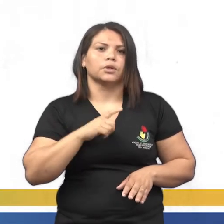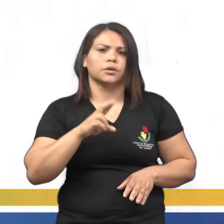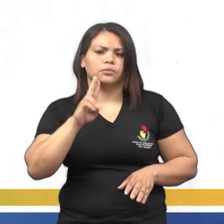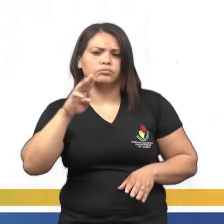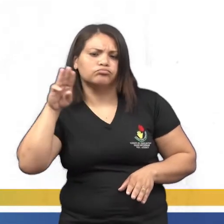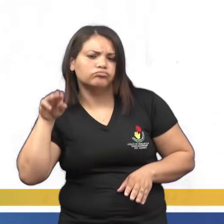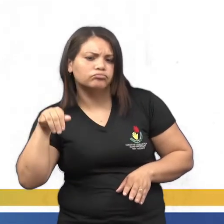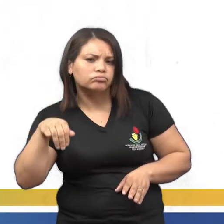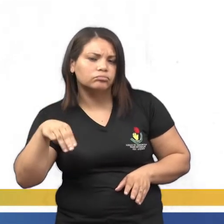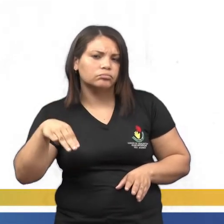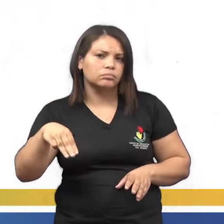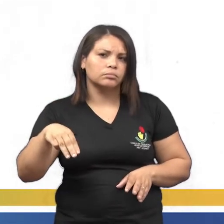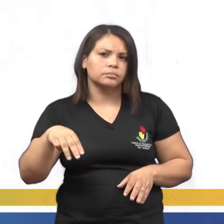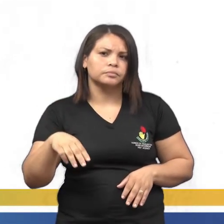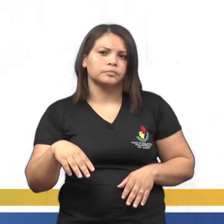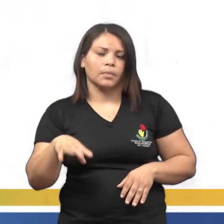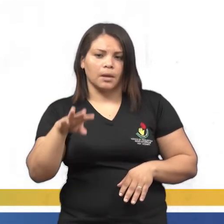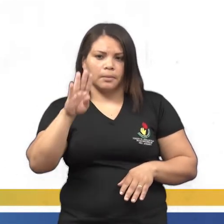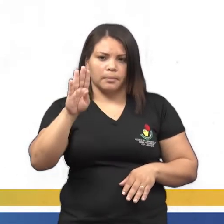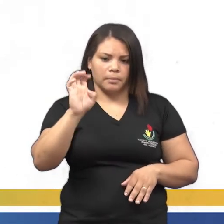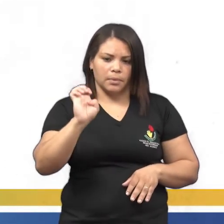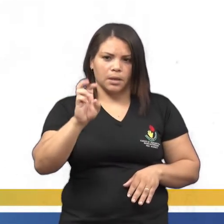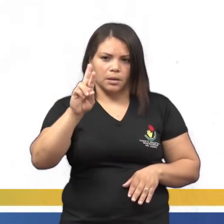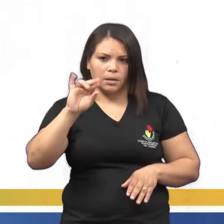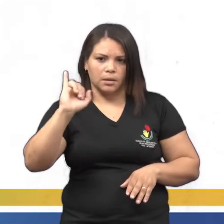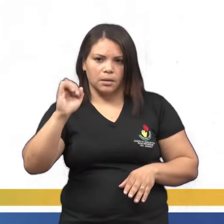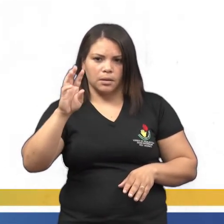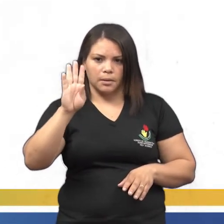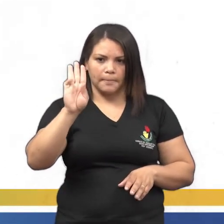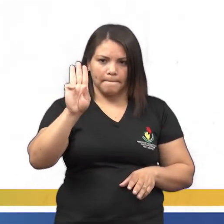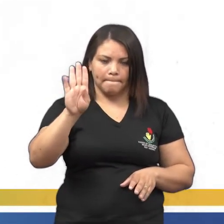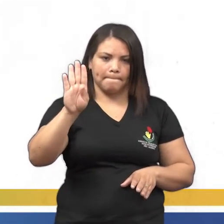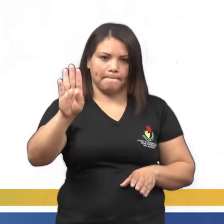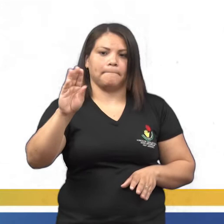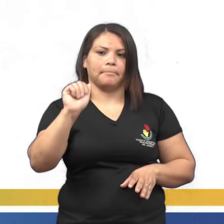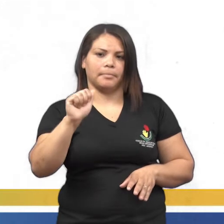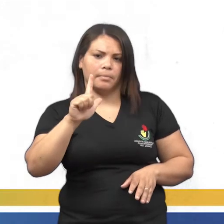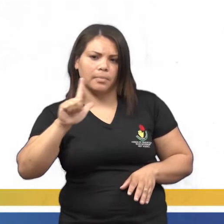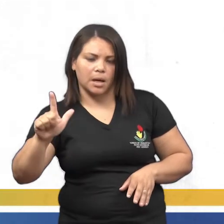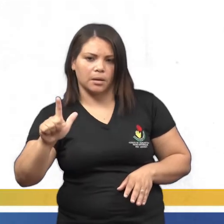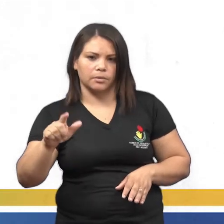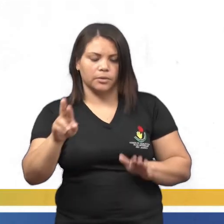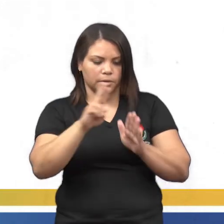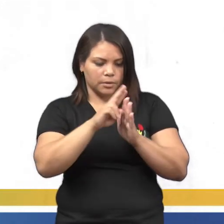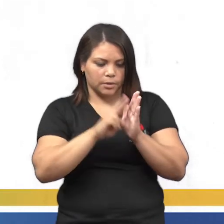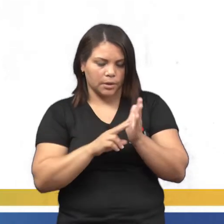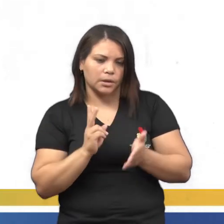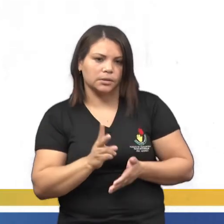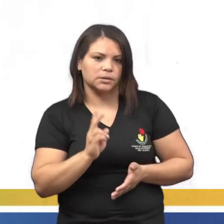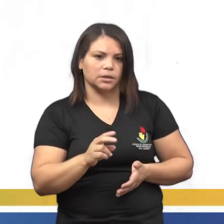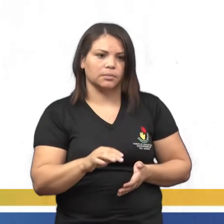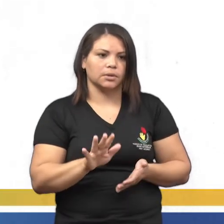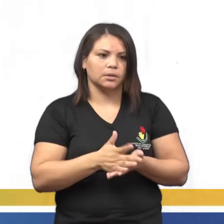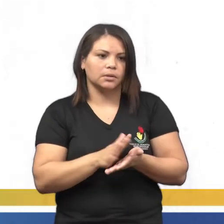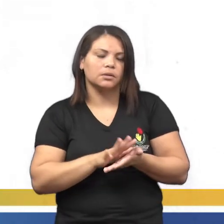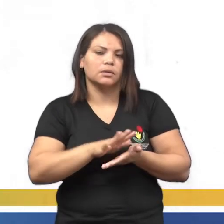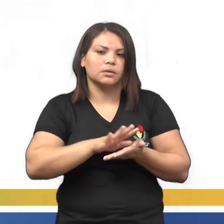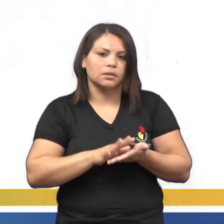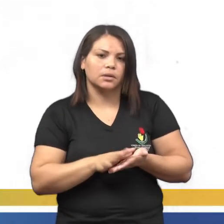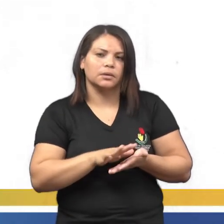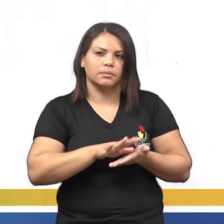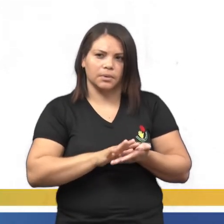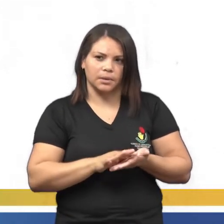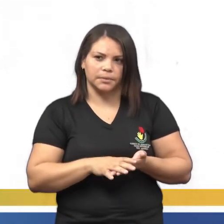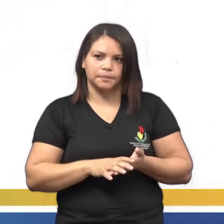O in, berimbal, né? Então, segue também a regra que eu acabei de passar pra vocês. Sambar, né?